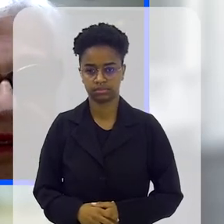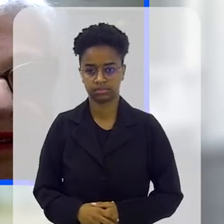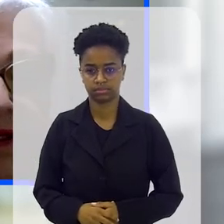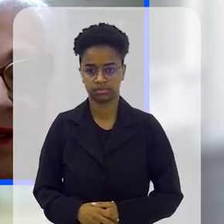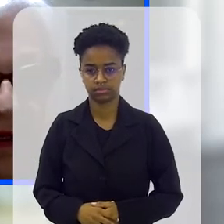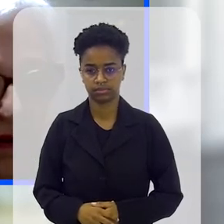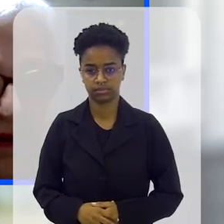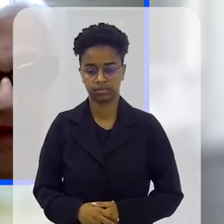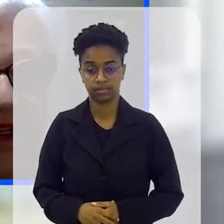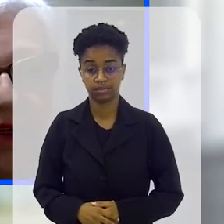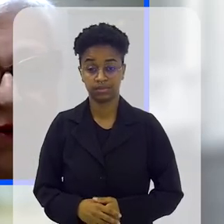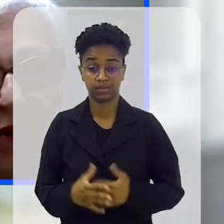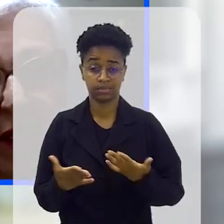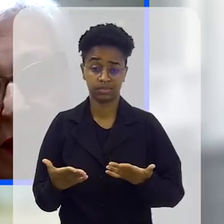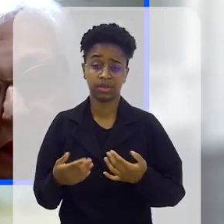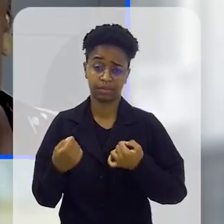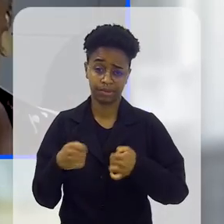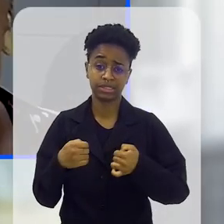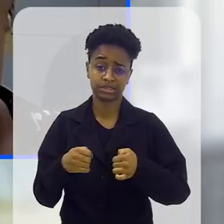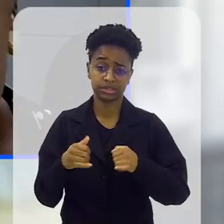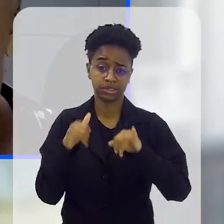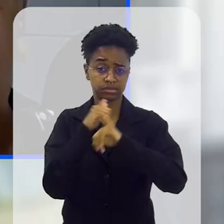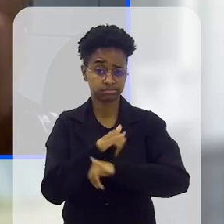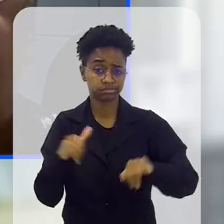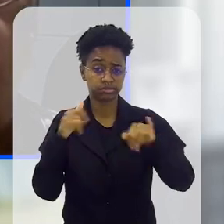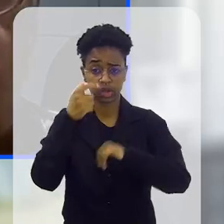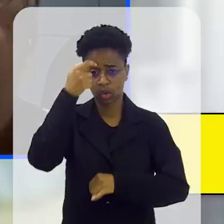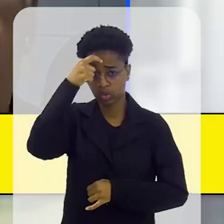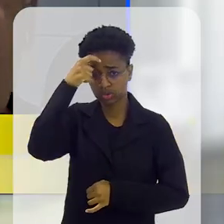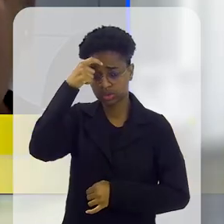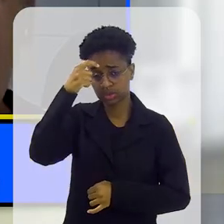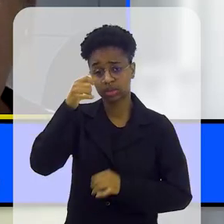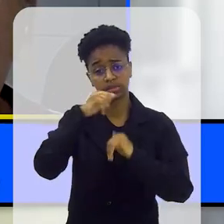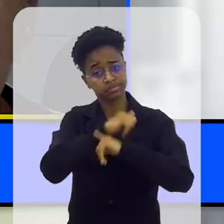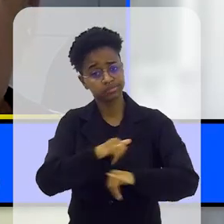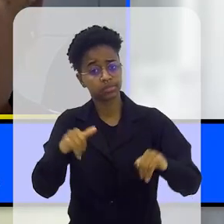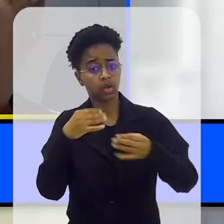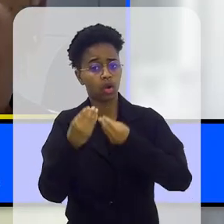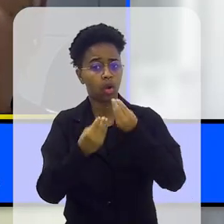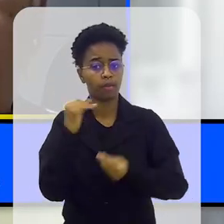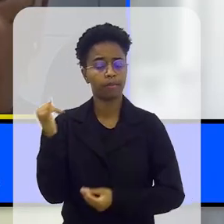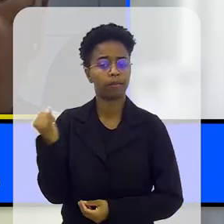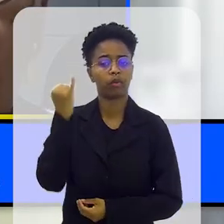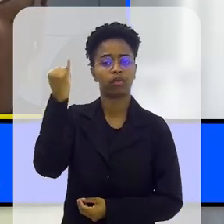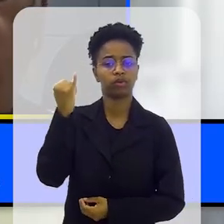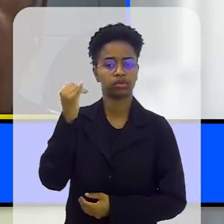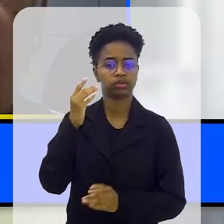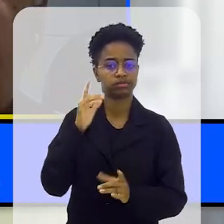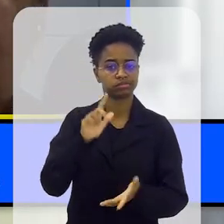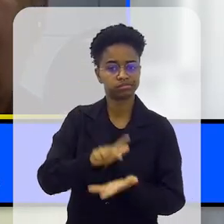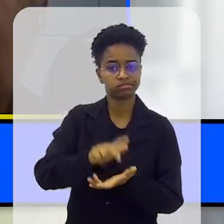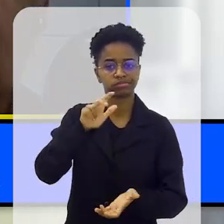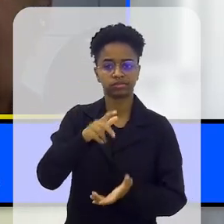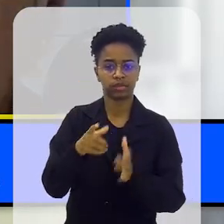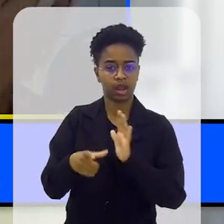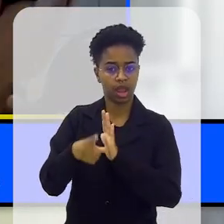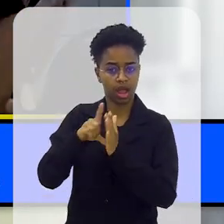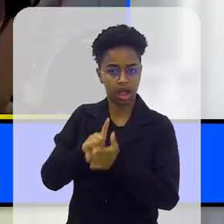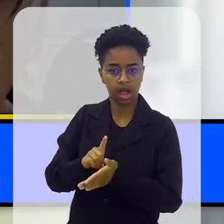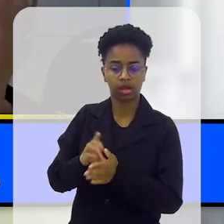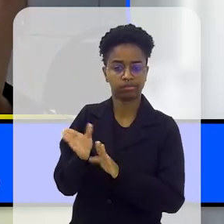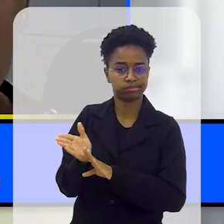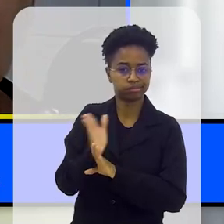É, Rafael, fazer campanhas de conscientização, divulgar da importância, né? Do